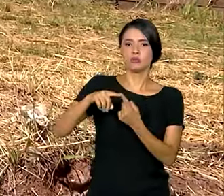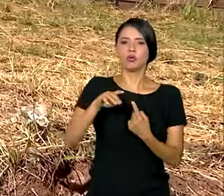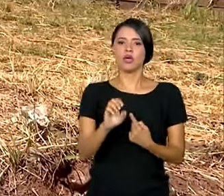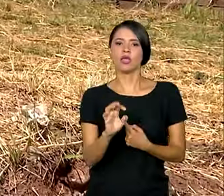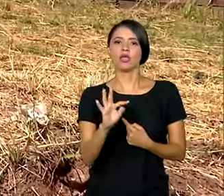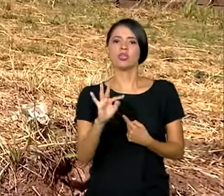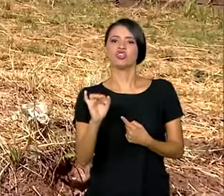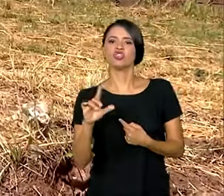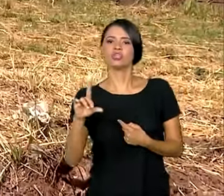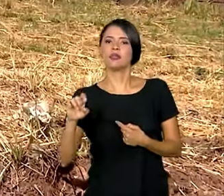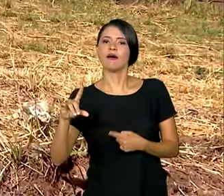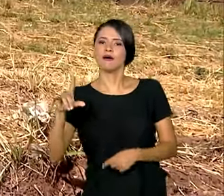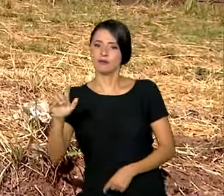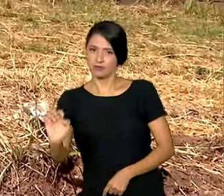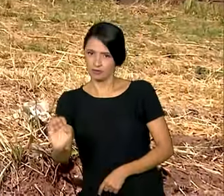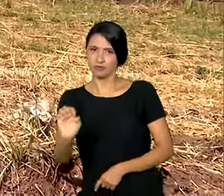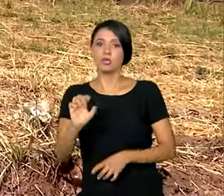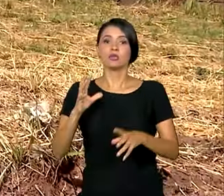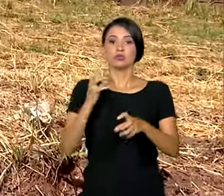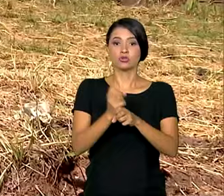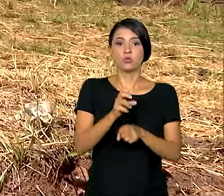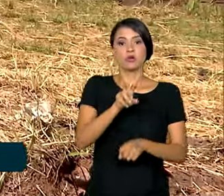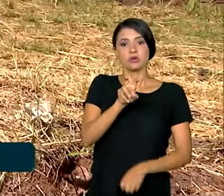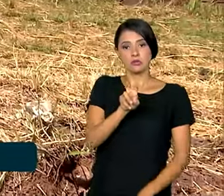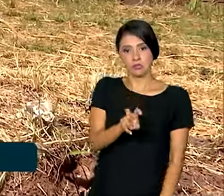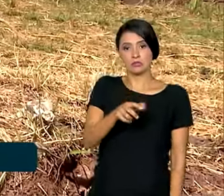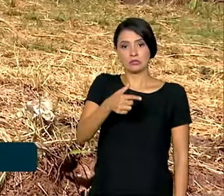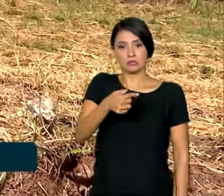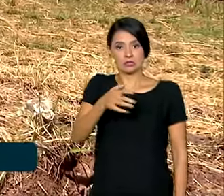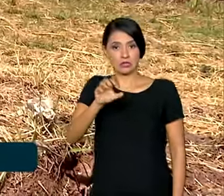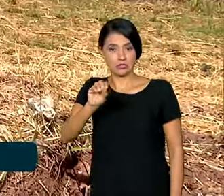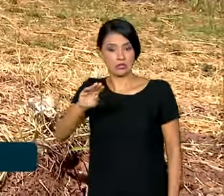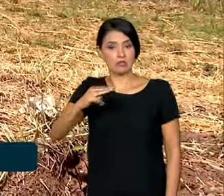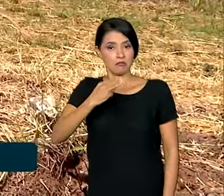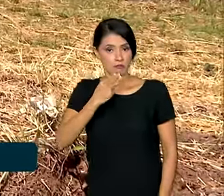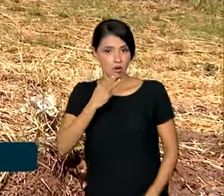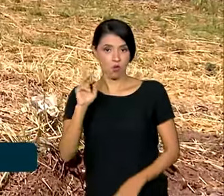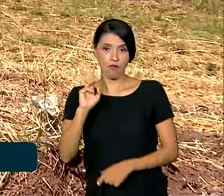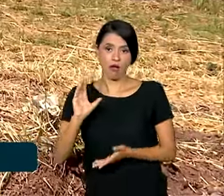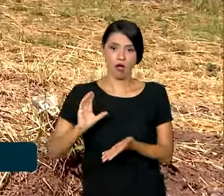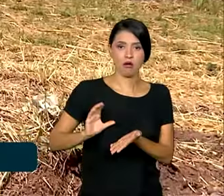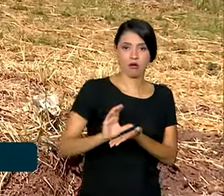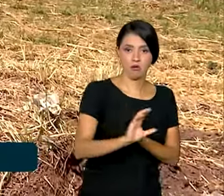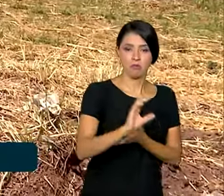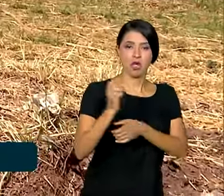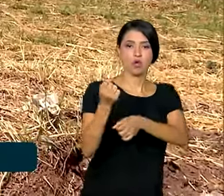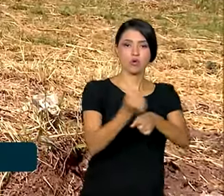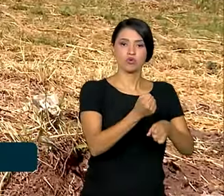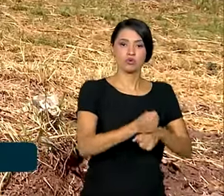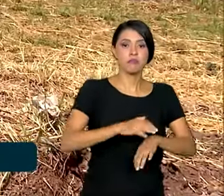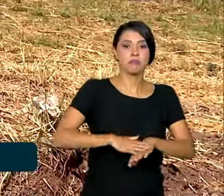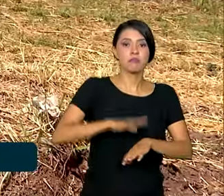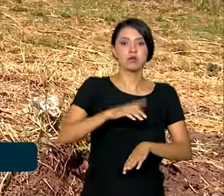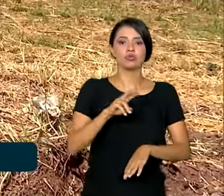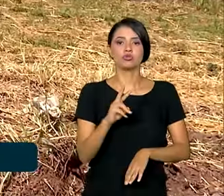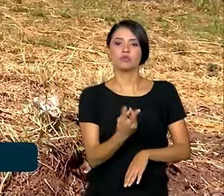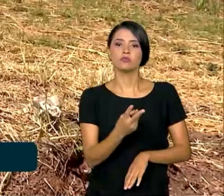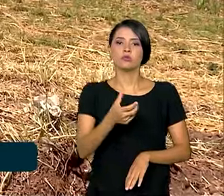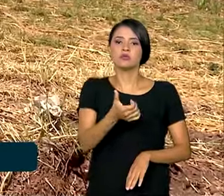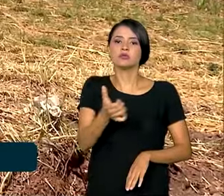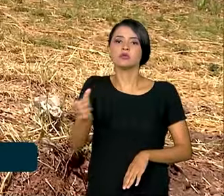Casa Minha Vida. São 570 milhões de reais em recursos para a construção de mais de 2.600